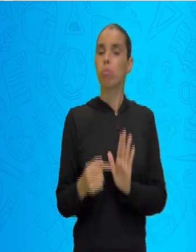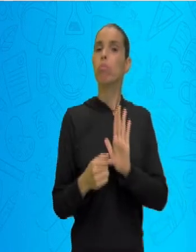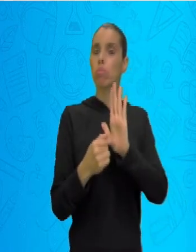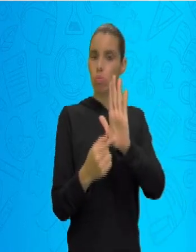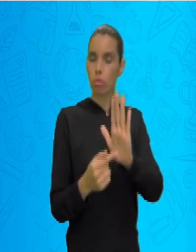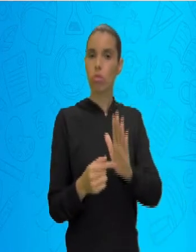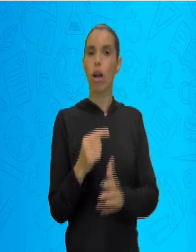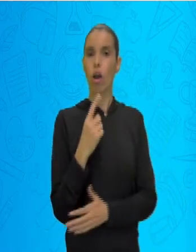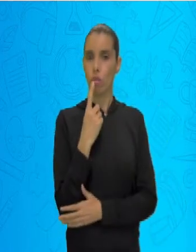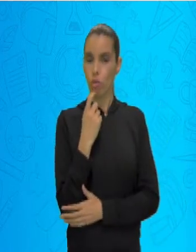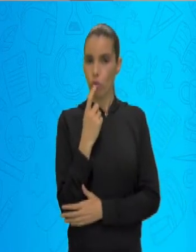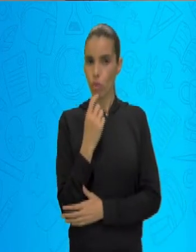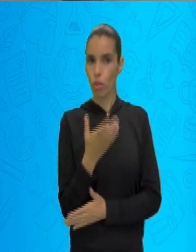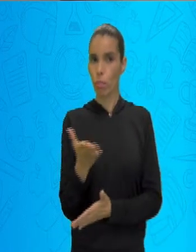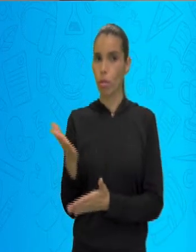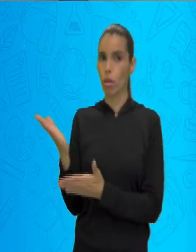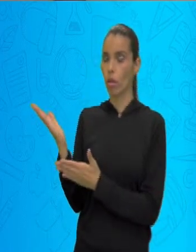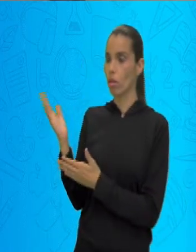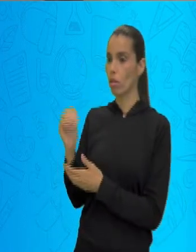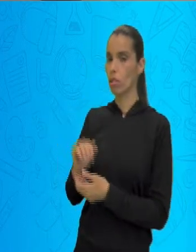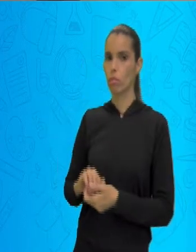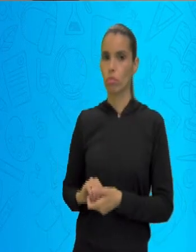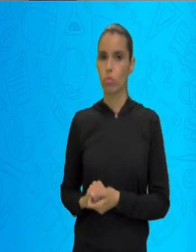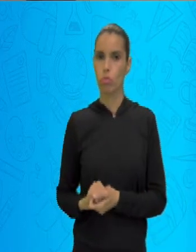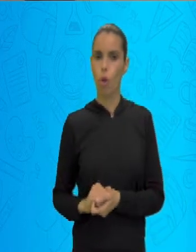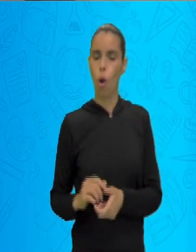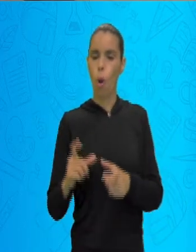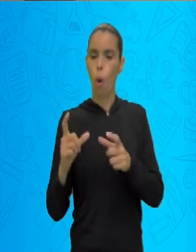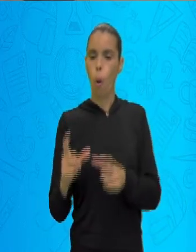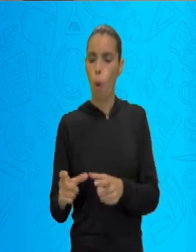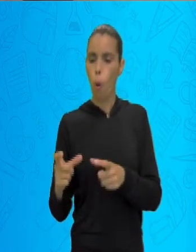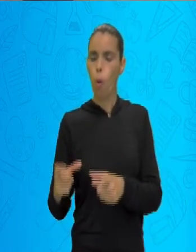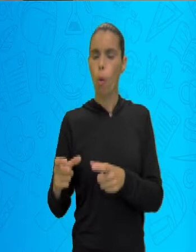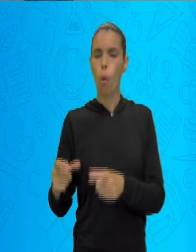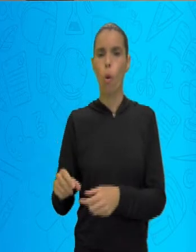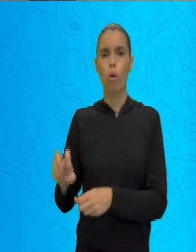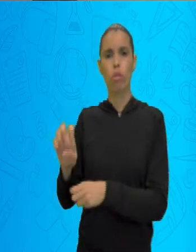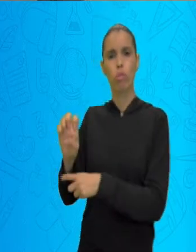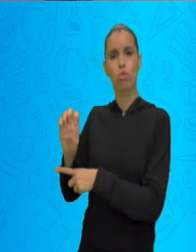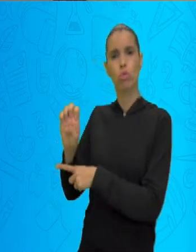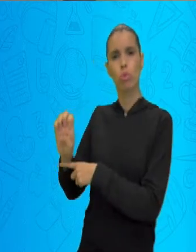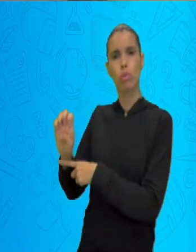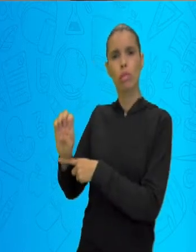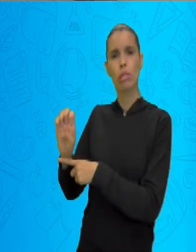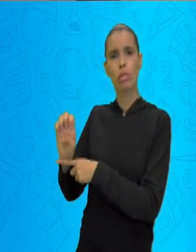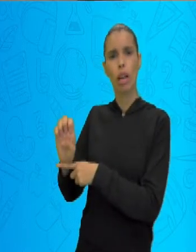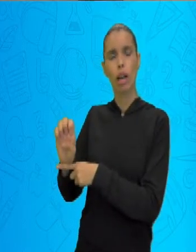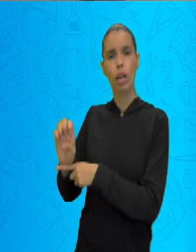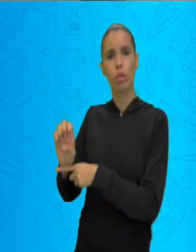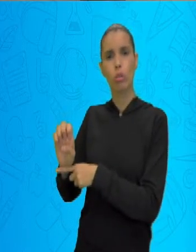vermelhinho aqui, cadê o estado do Mato Grosso do Sul? Ó,